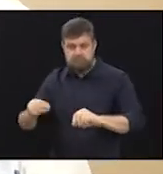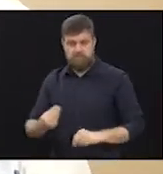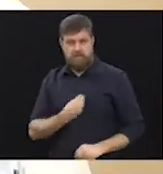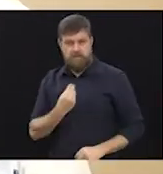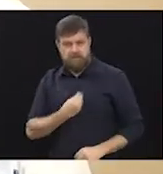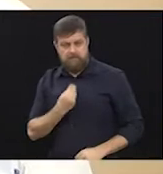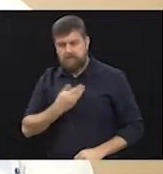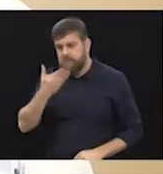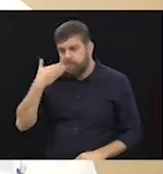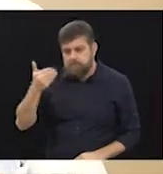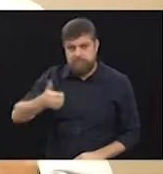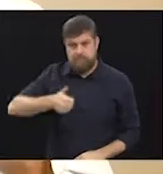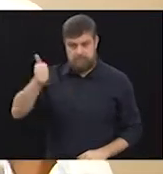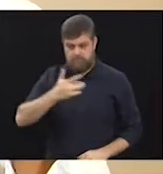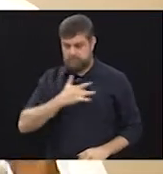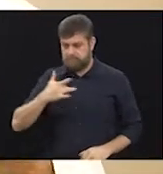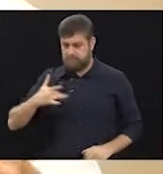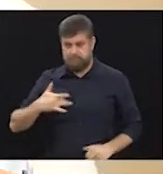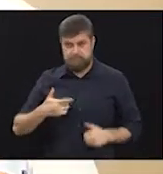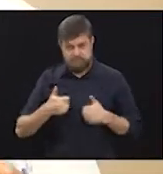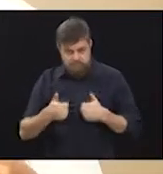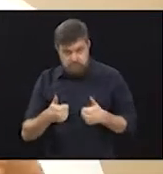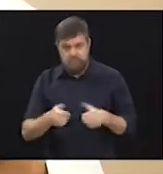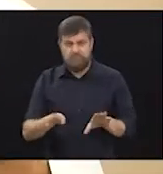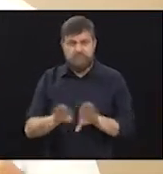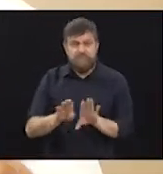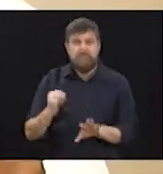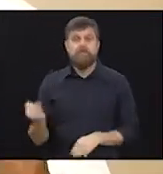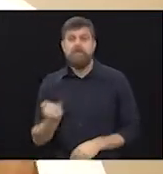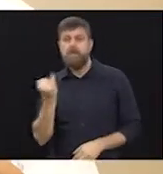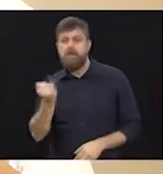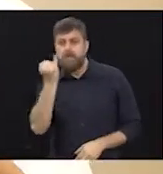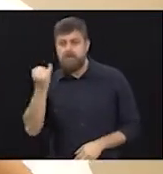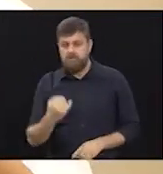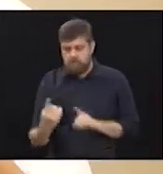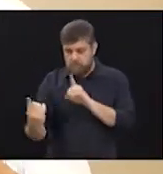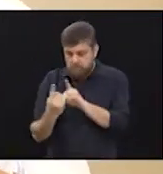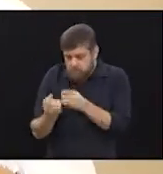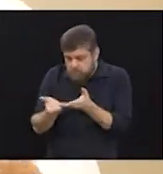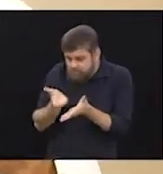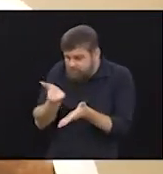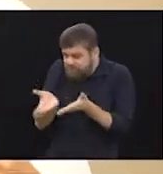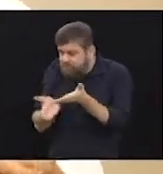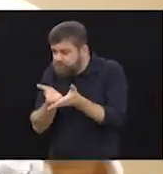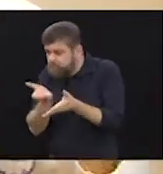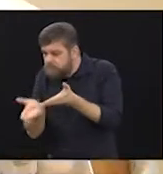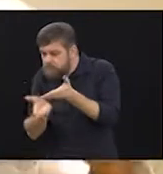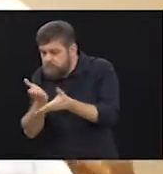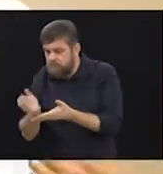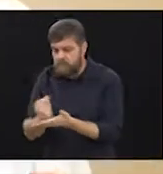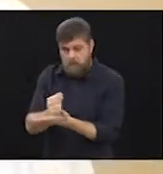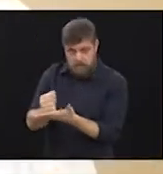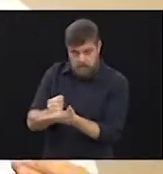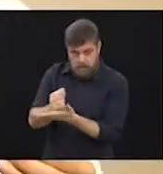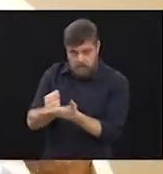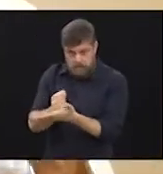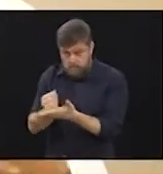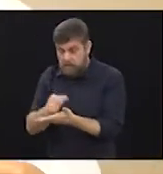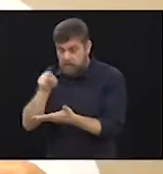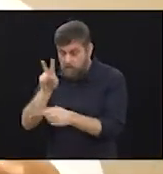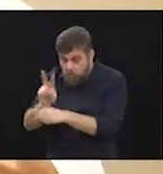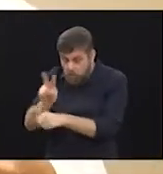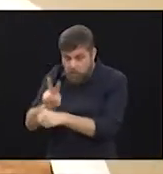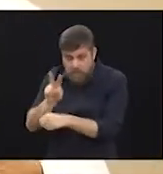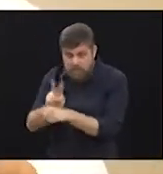vida muito boa. Uma coisa importante de fazer o tratamento dessas artrites de doenças reumatológicas,